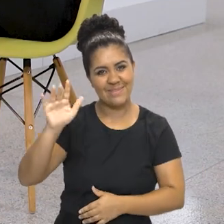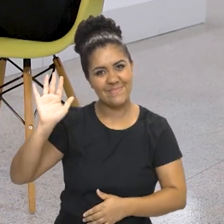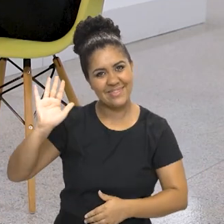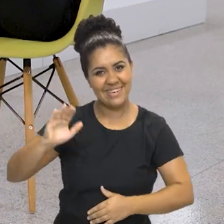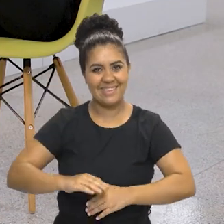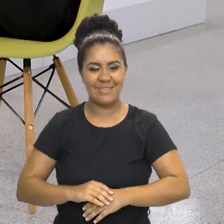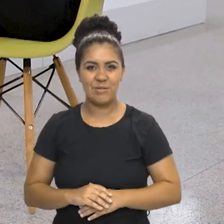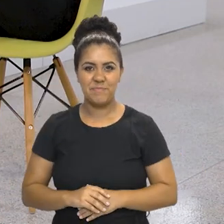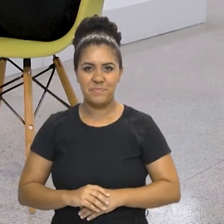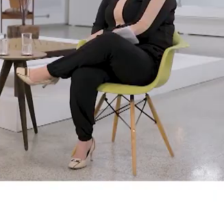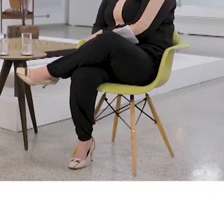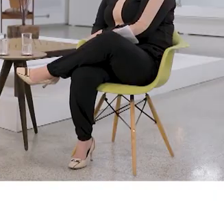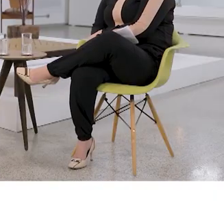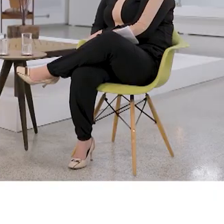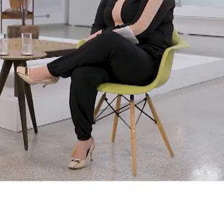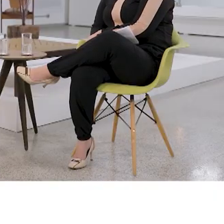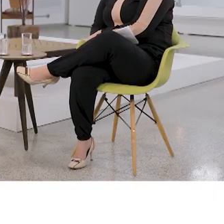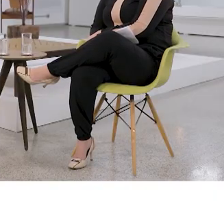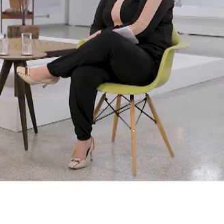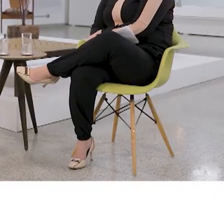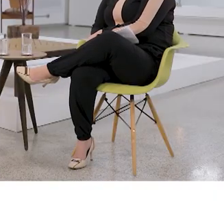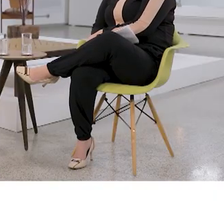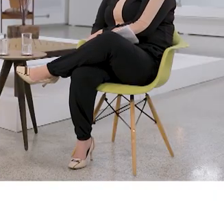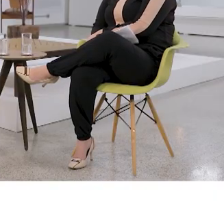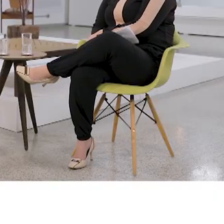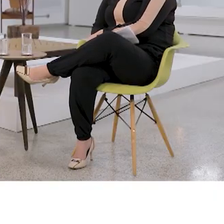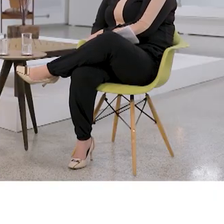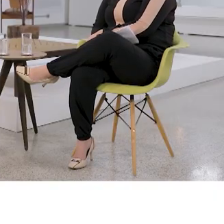sociais. Até a próxima. E aí